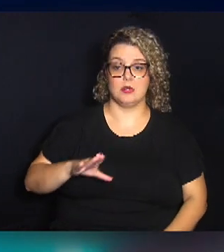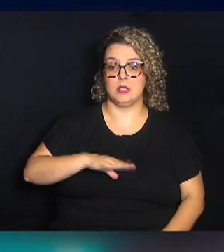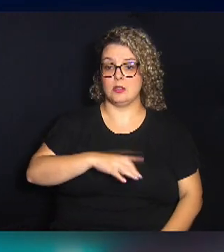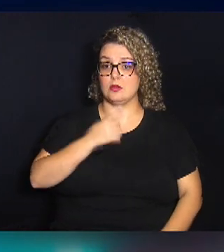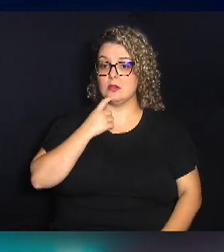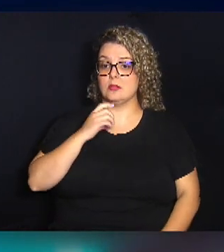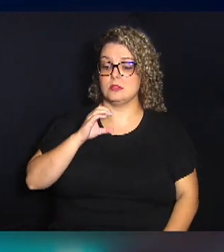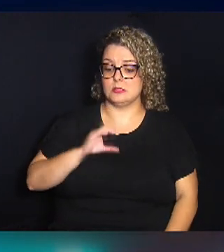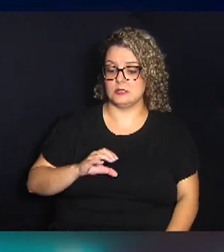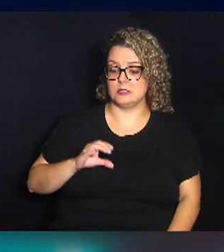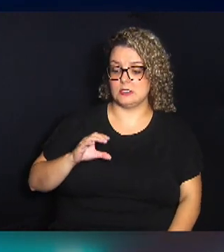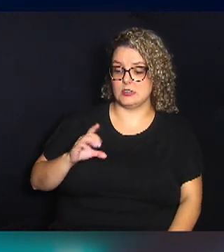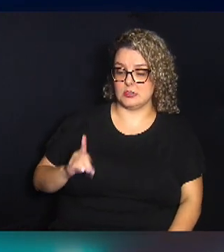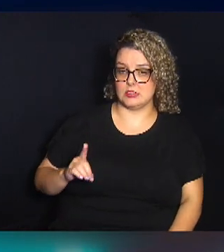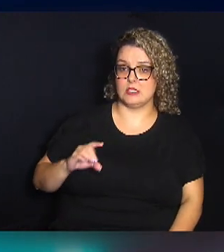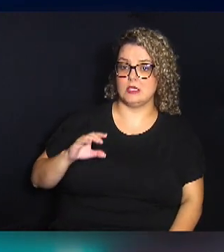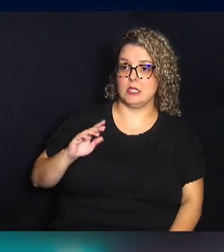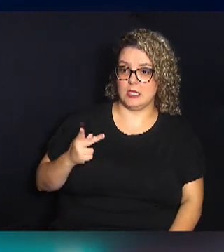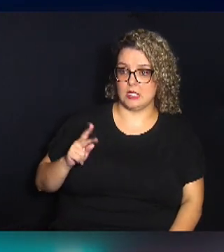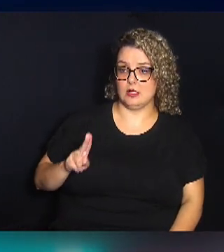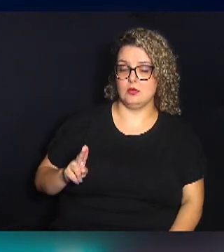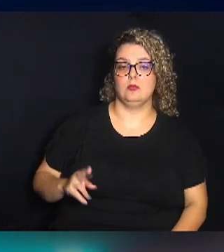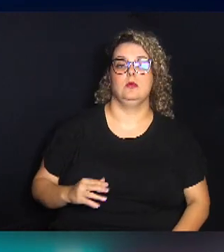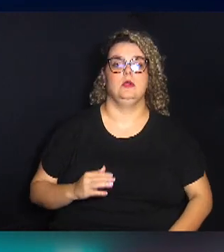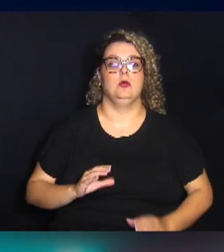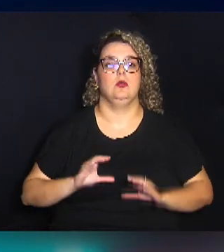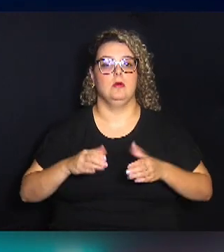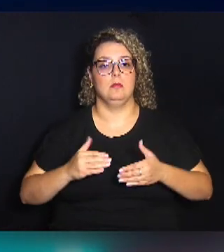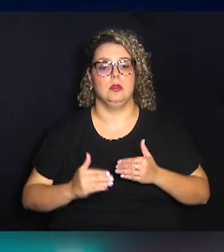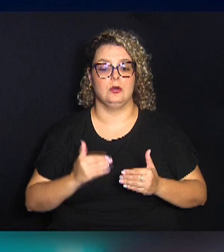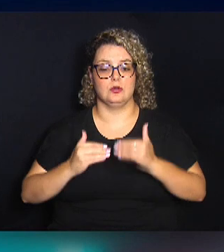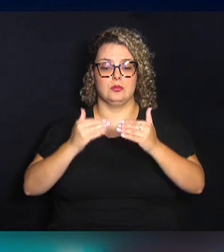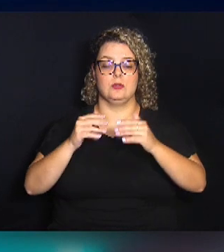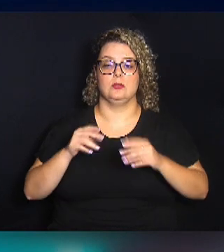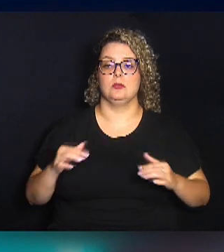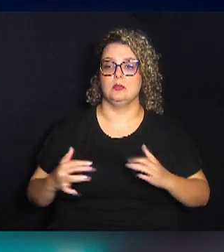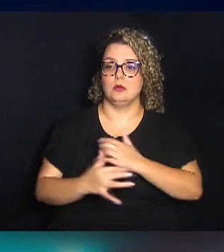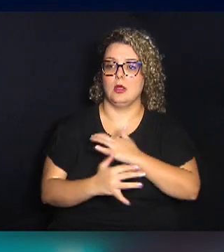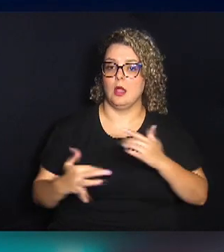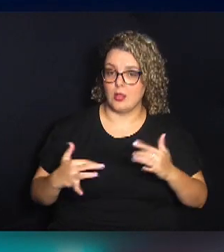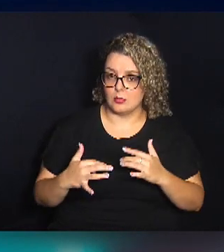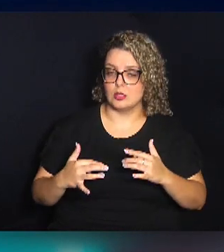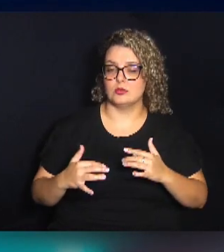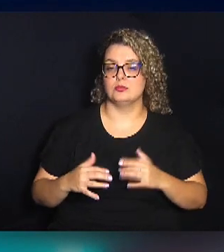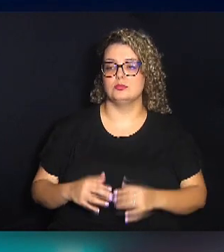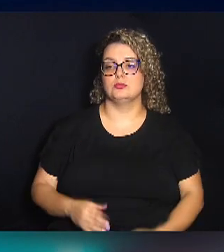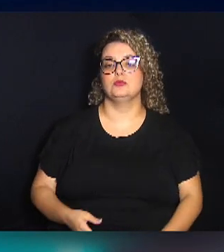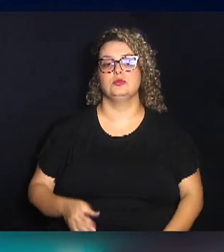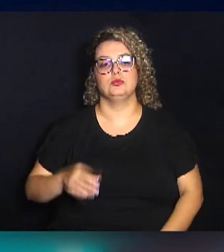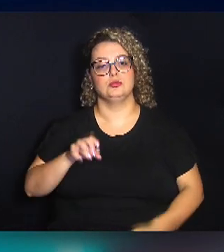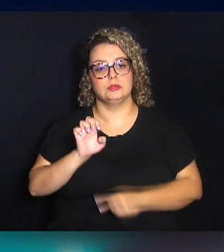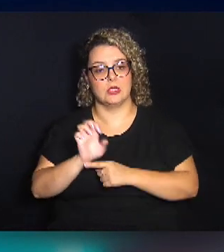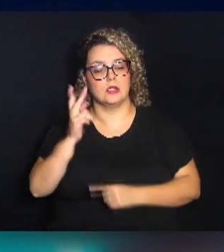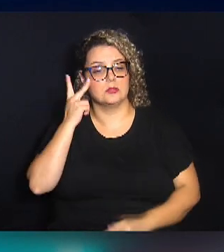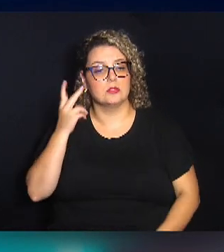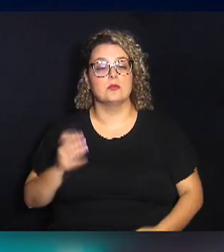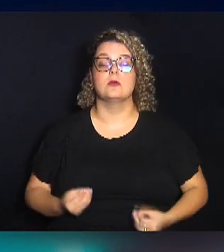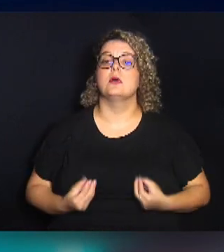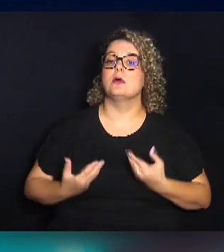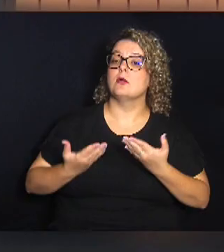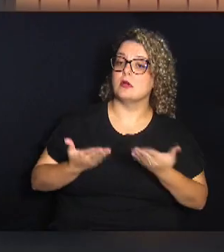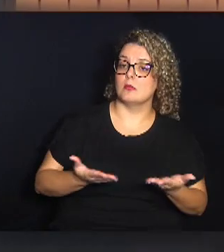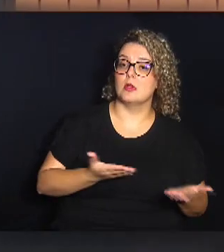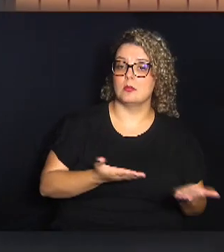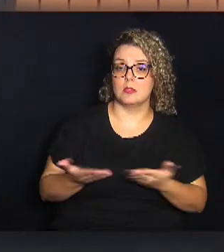CDHU, Companhia de Desenvolvimento Habitacional e Urbano do Estado de São Paulo, foi apresentado e